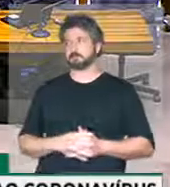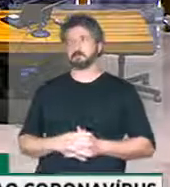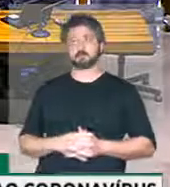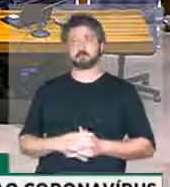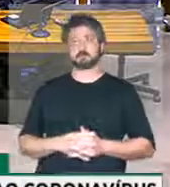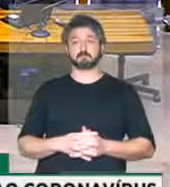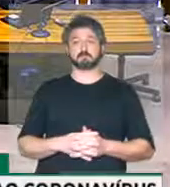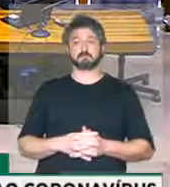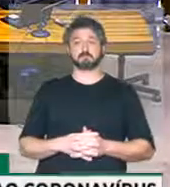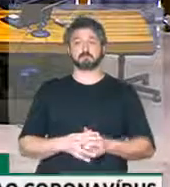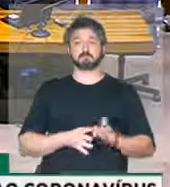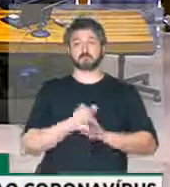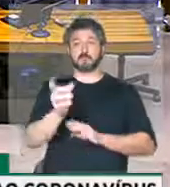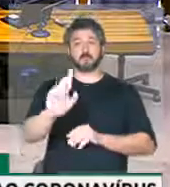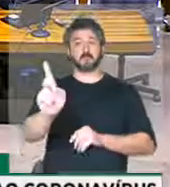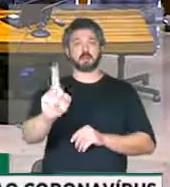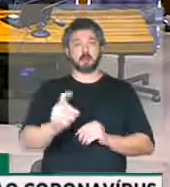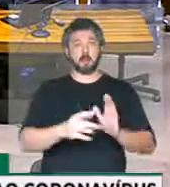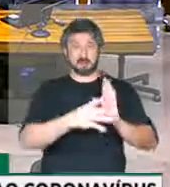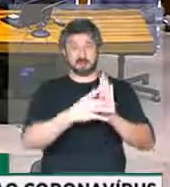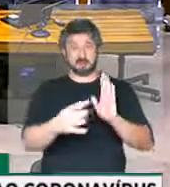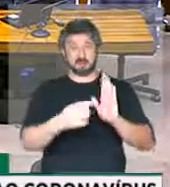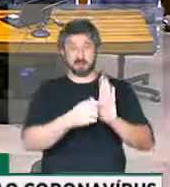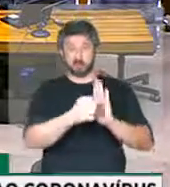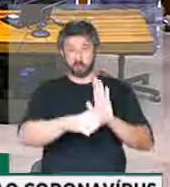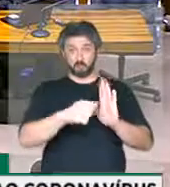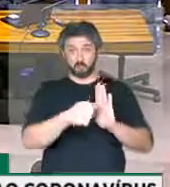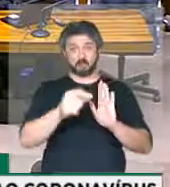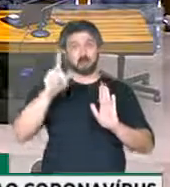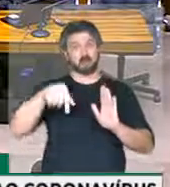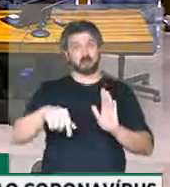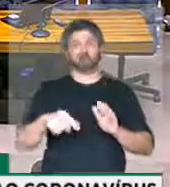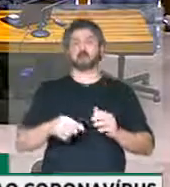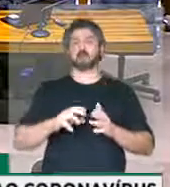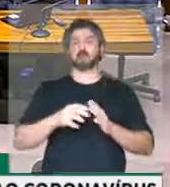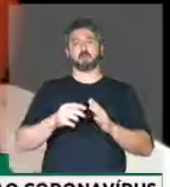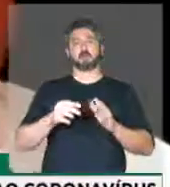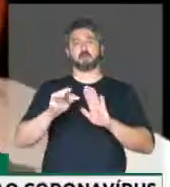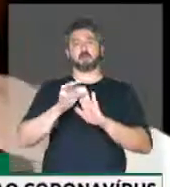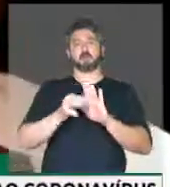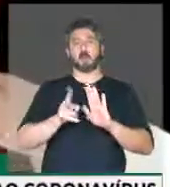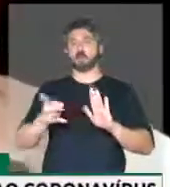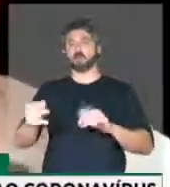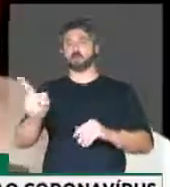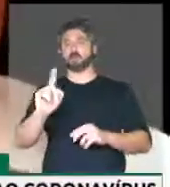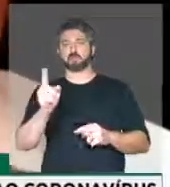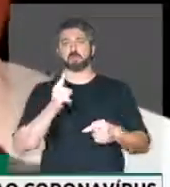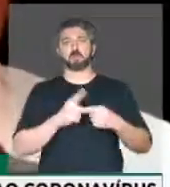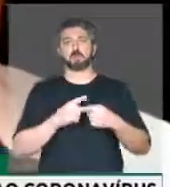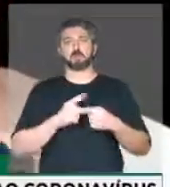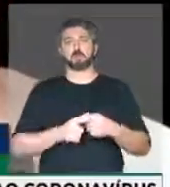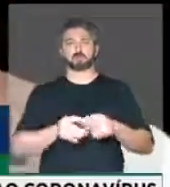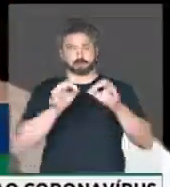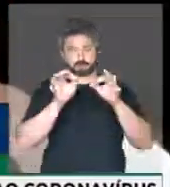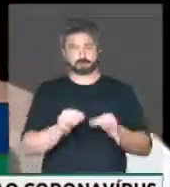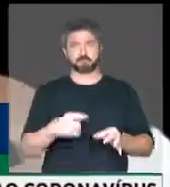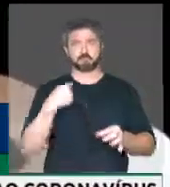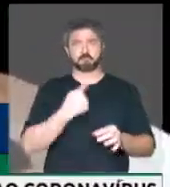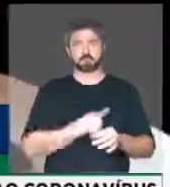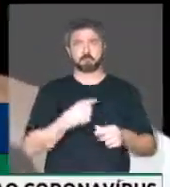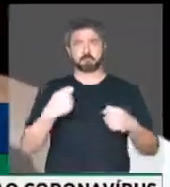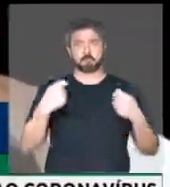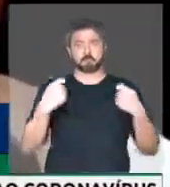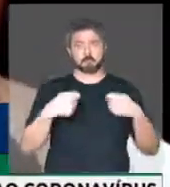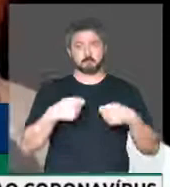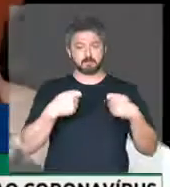Nós queremos orientar não, é o destaque do PSD, não ao texto, para que exatamente nós tenhamos as